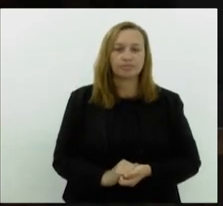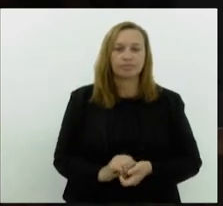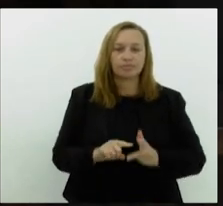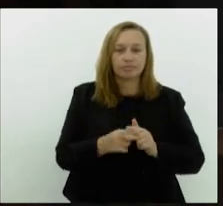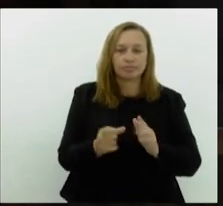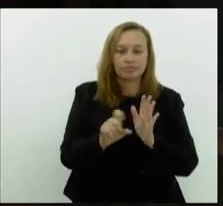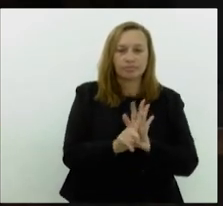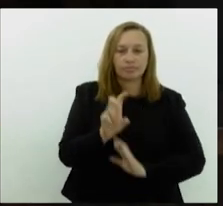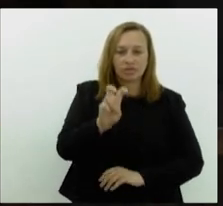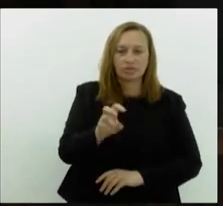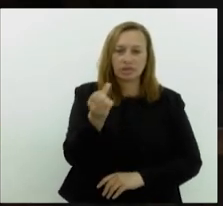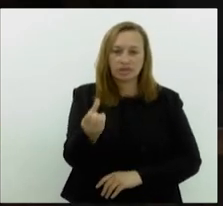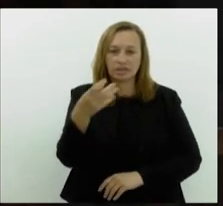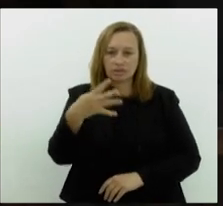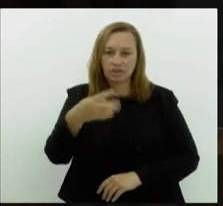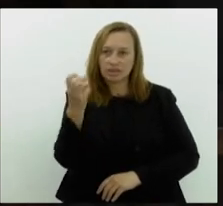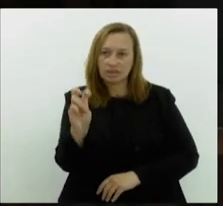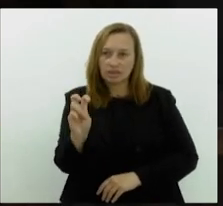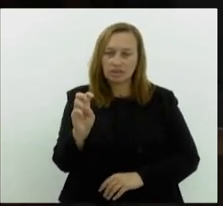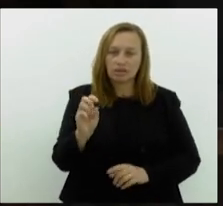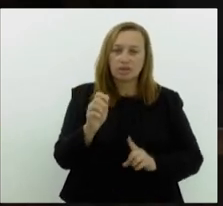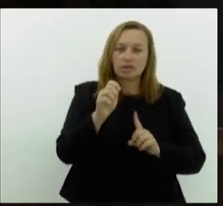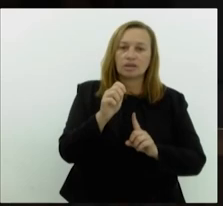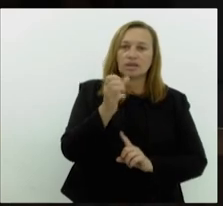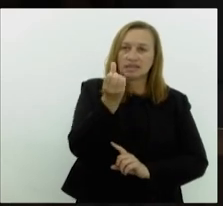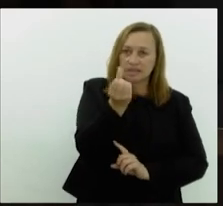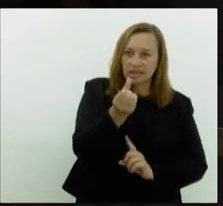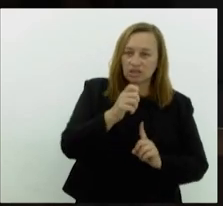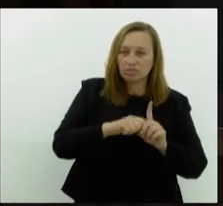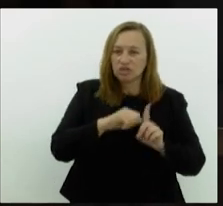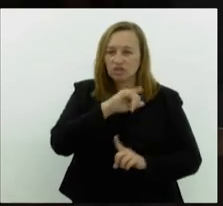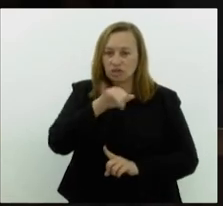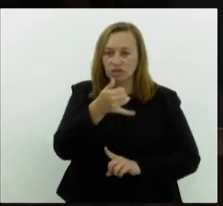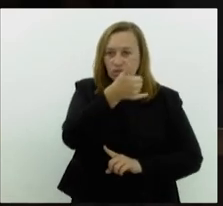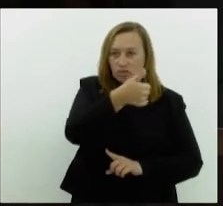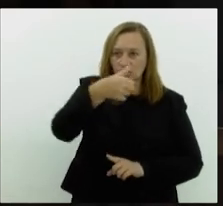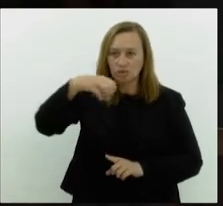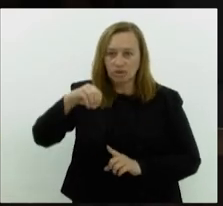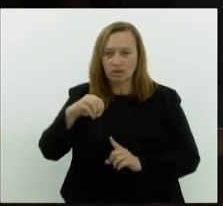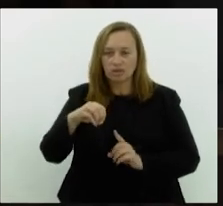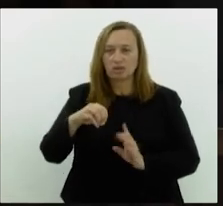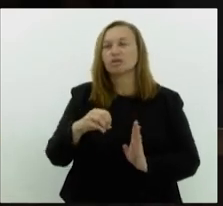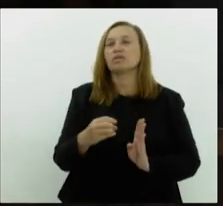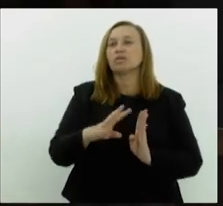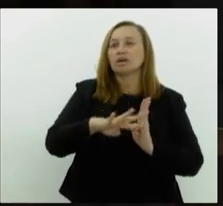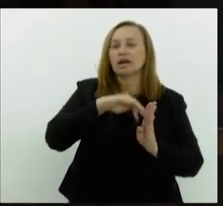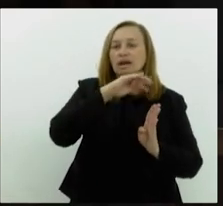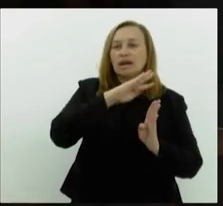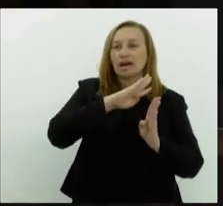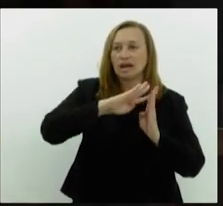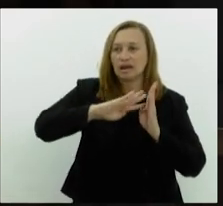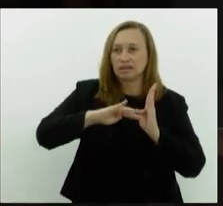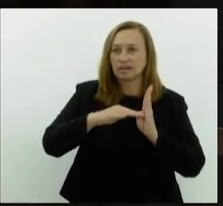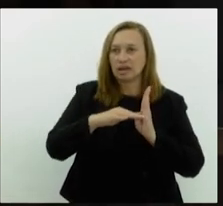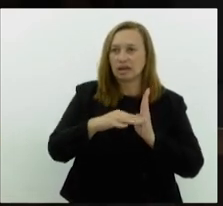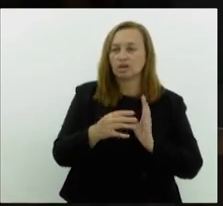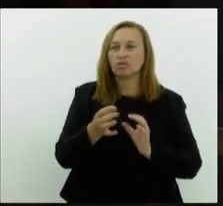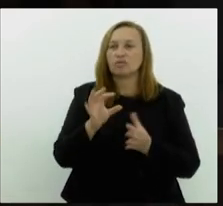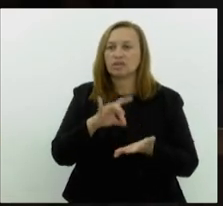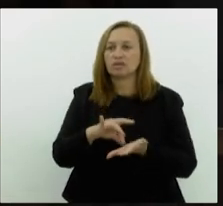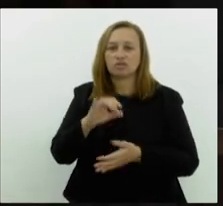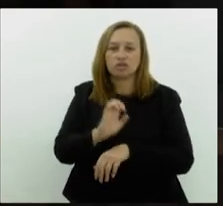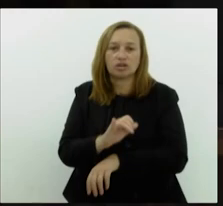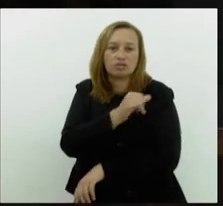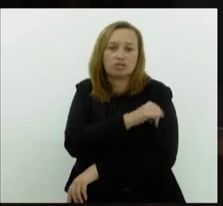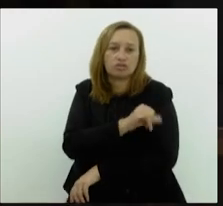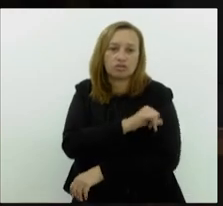5.645, de 6 de janeiro de 2010, incluindo no calendário oficial do Estado do Rio de